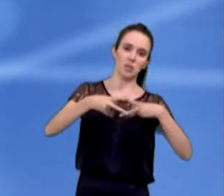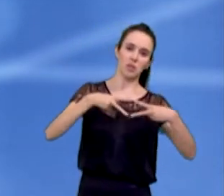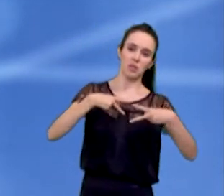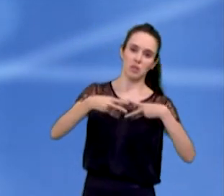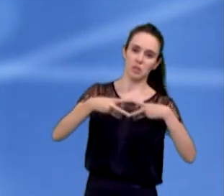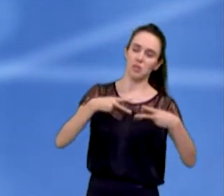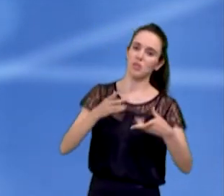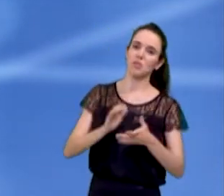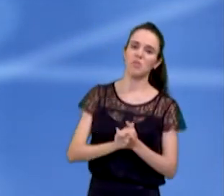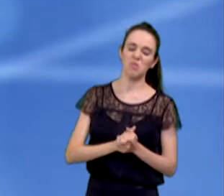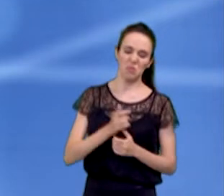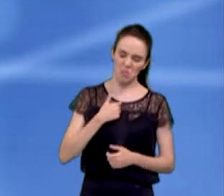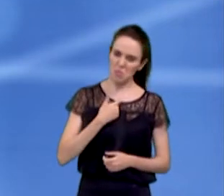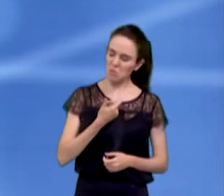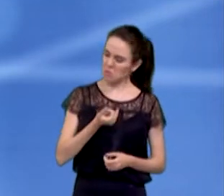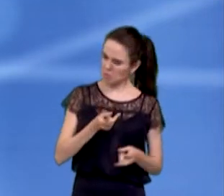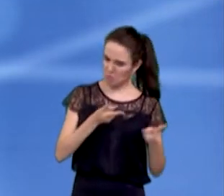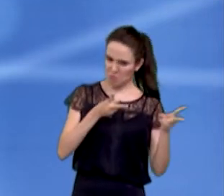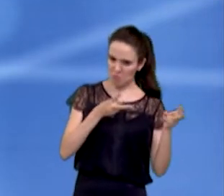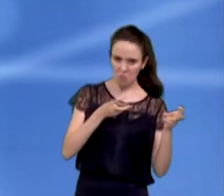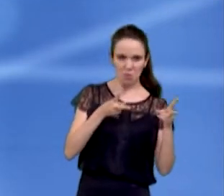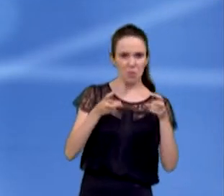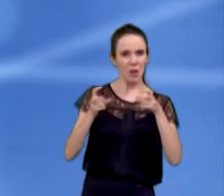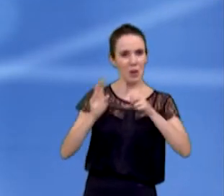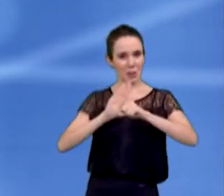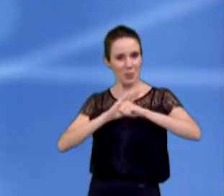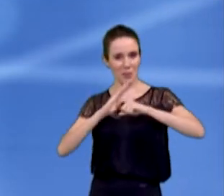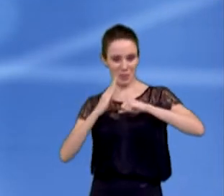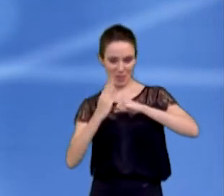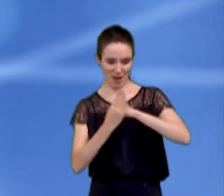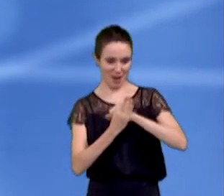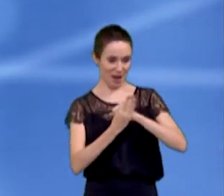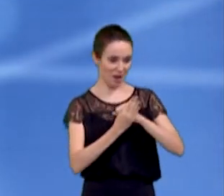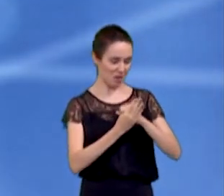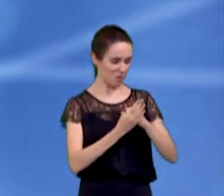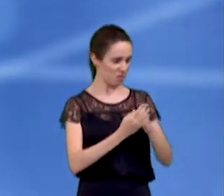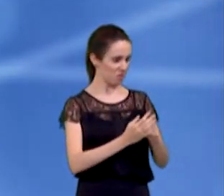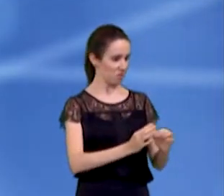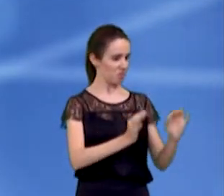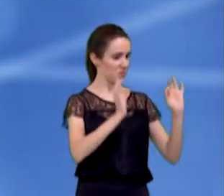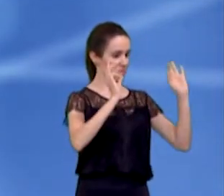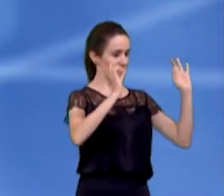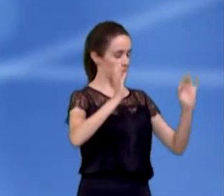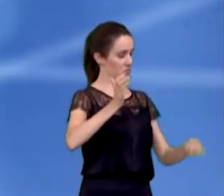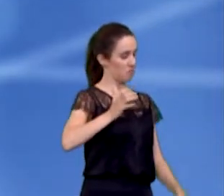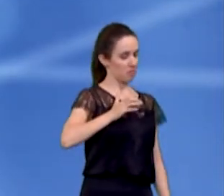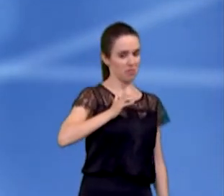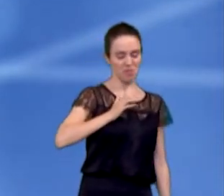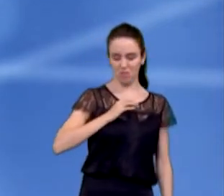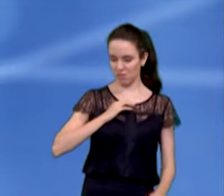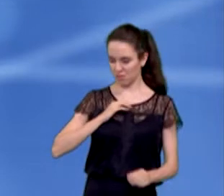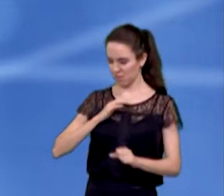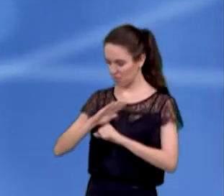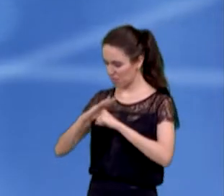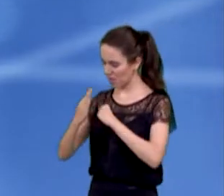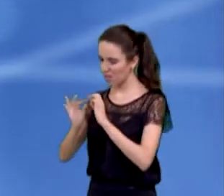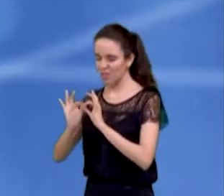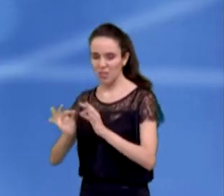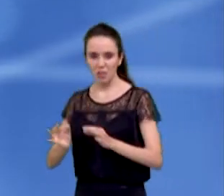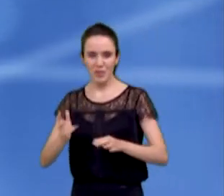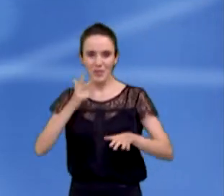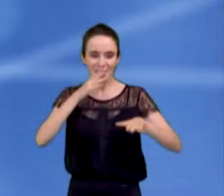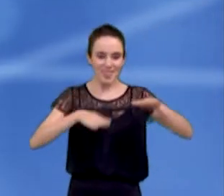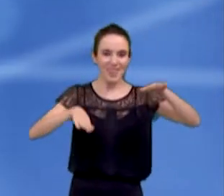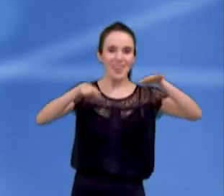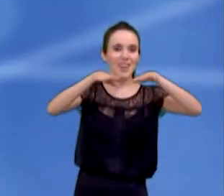desigualdade realmente entre os bairros. A gente que anda mais distante percebe de fato pessoas que estão